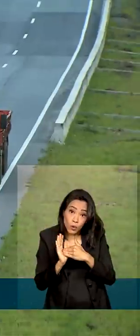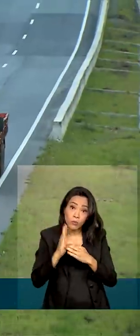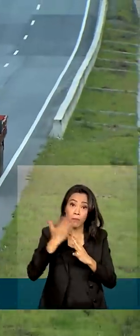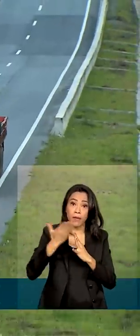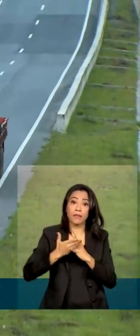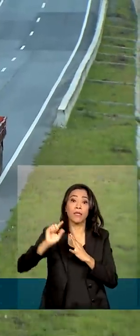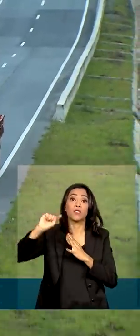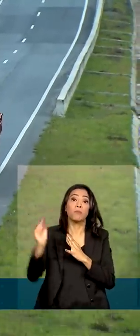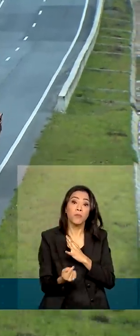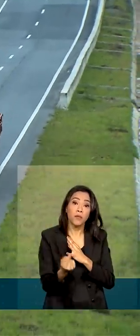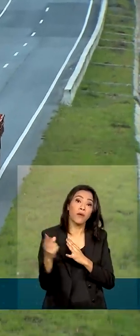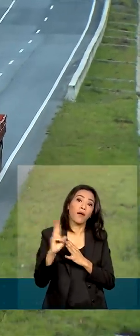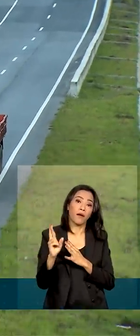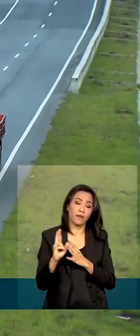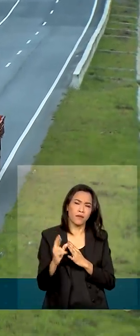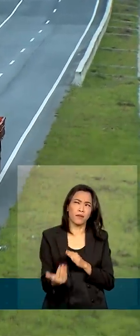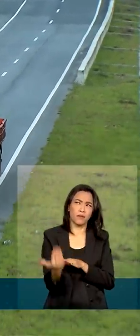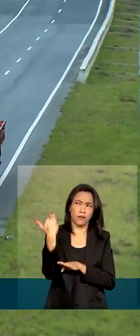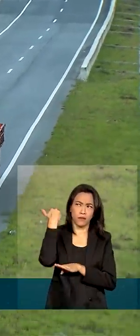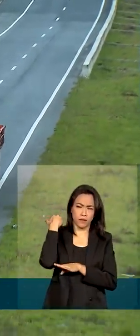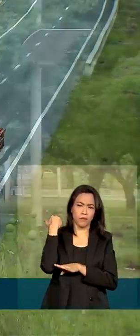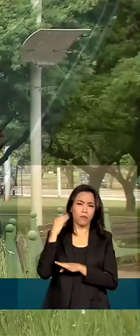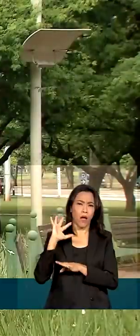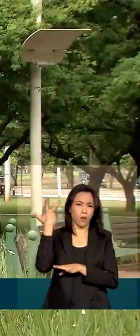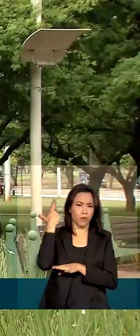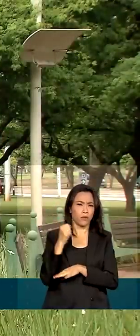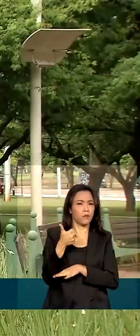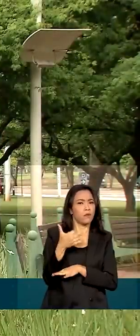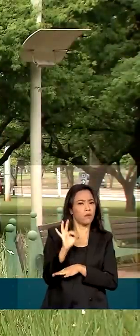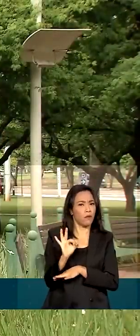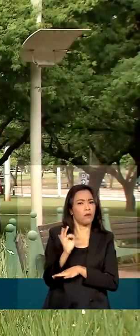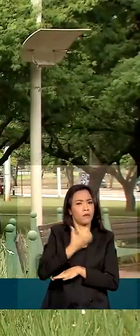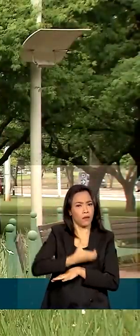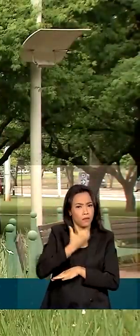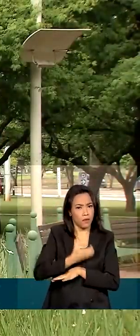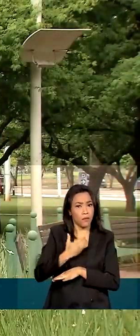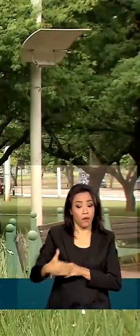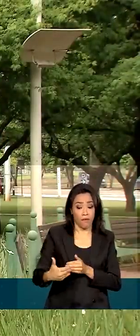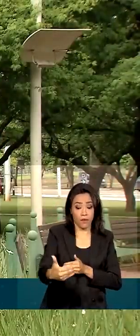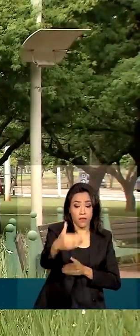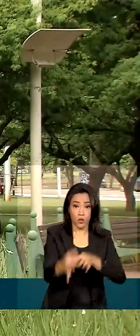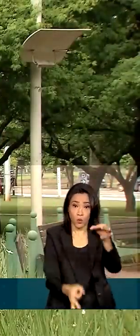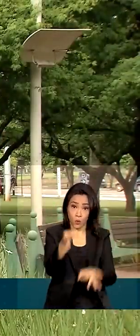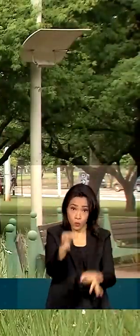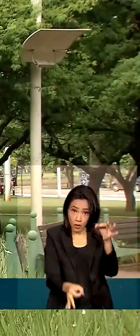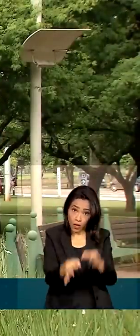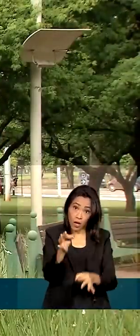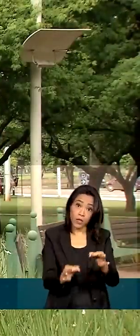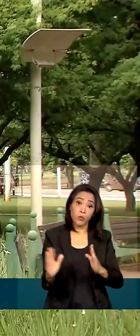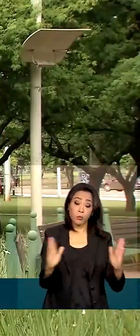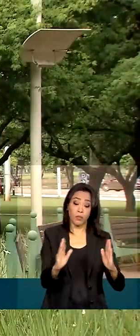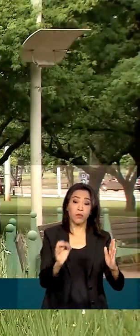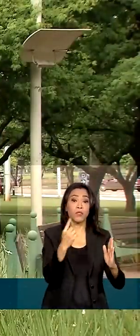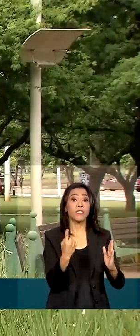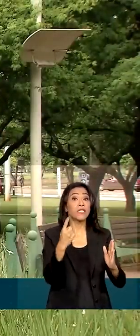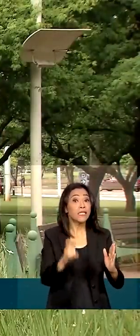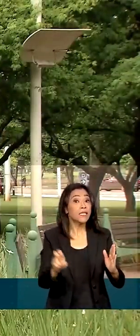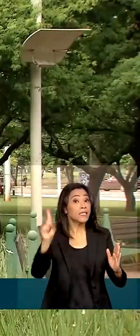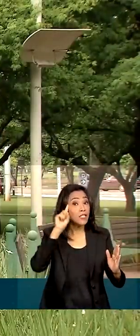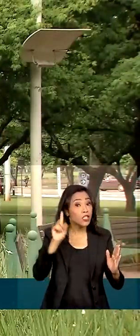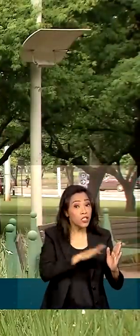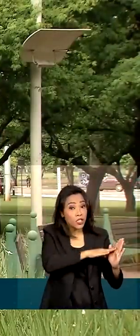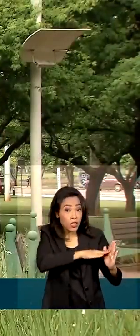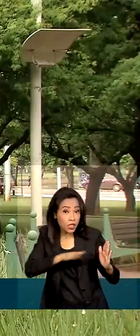$,00, o que aconteceu no dia 10 de dezembro. Os recursos serão julgados em até 15 dias corridos e os profissionais serão